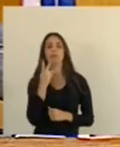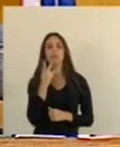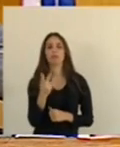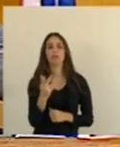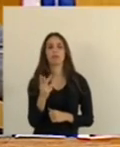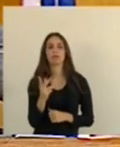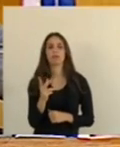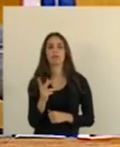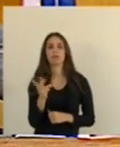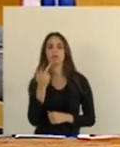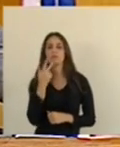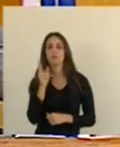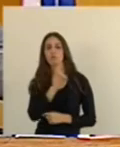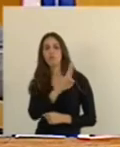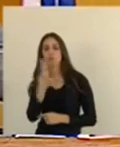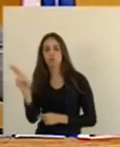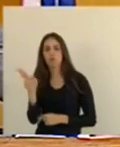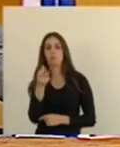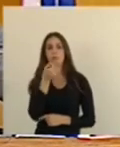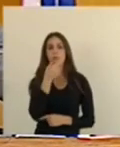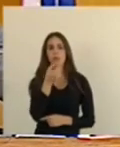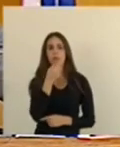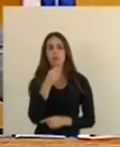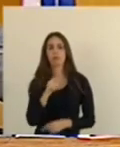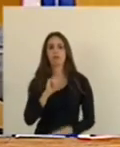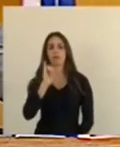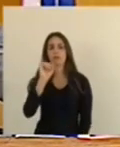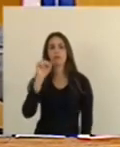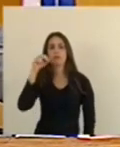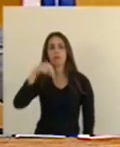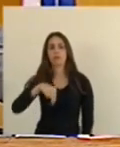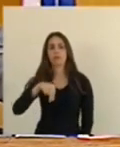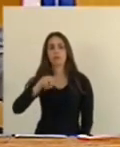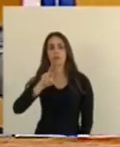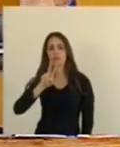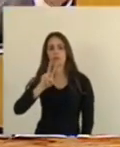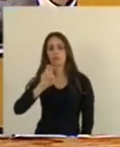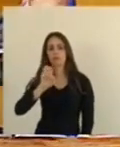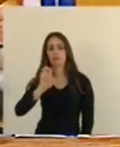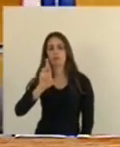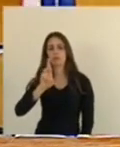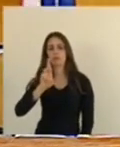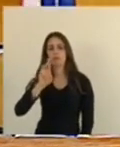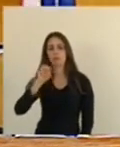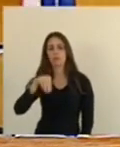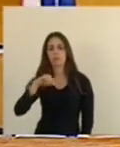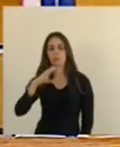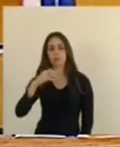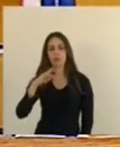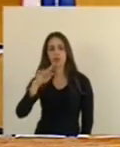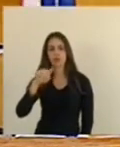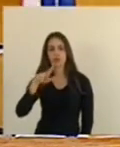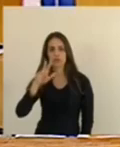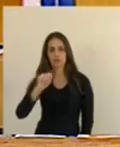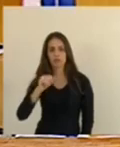Quando ele Falou O nome Do remédio Que foi A ivermectina A live Do presente Saiu do ar